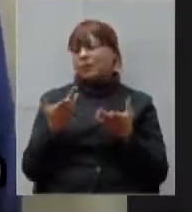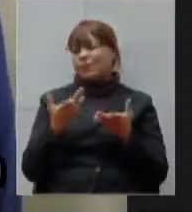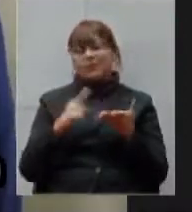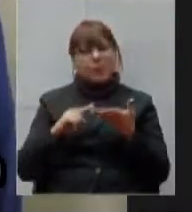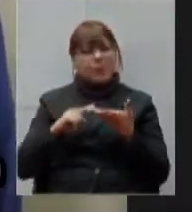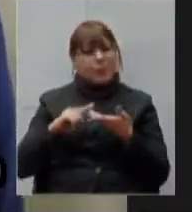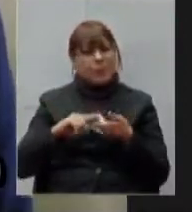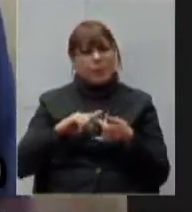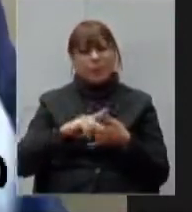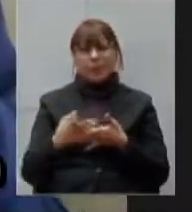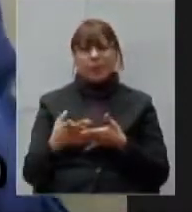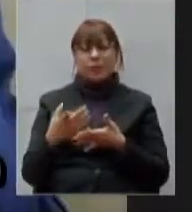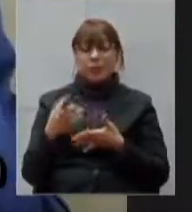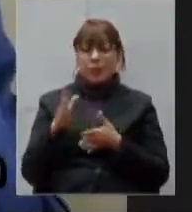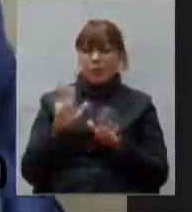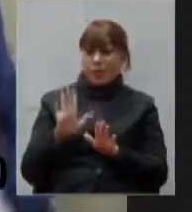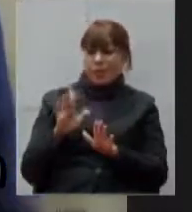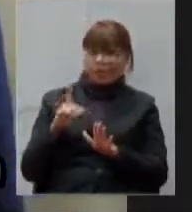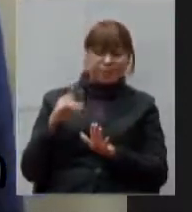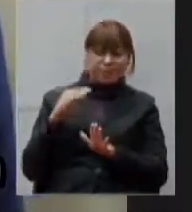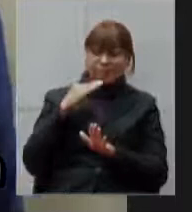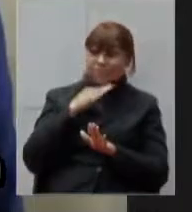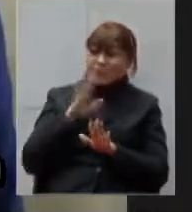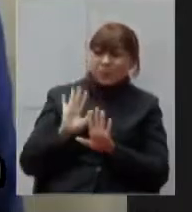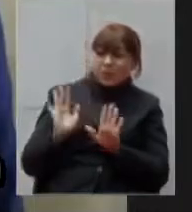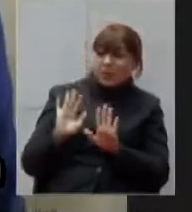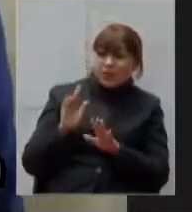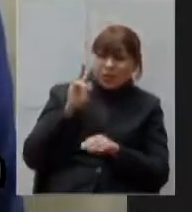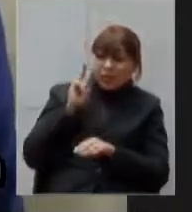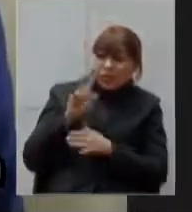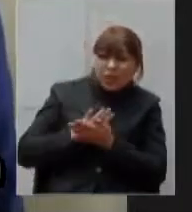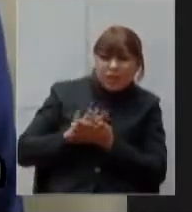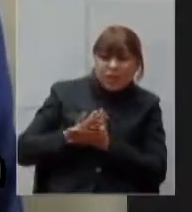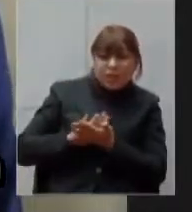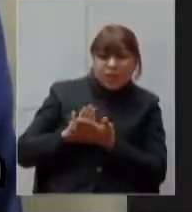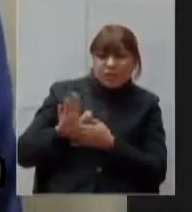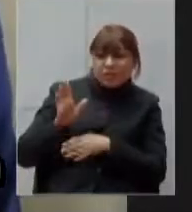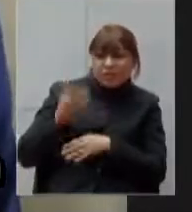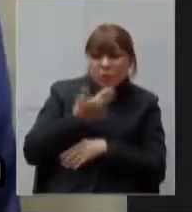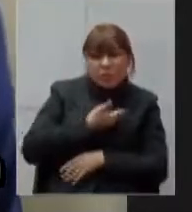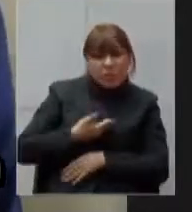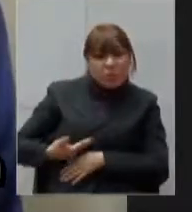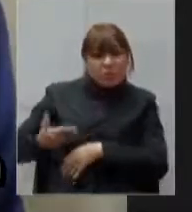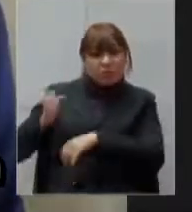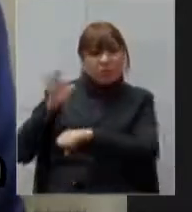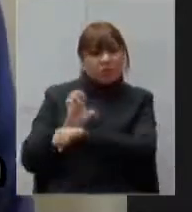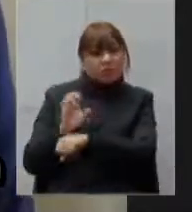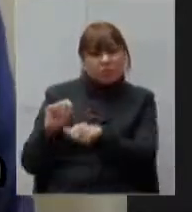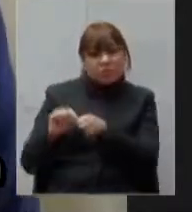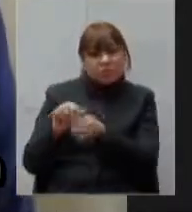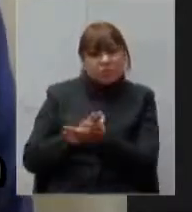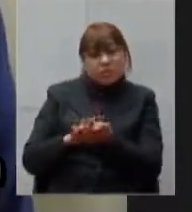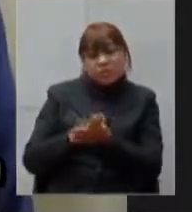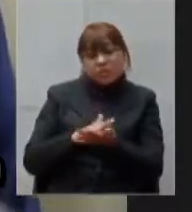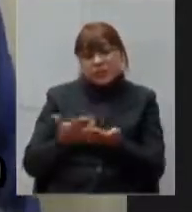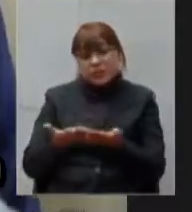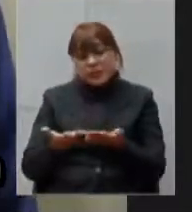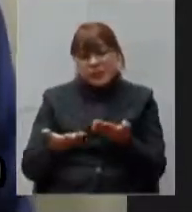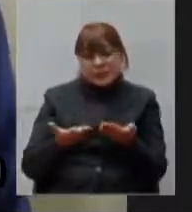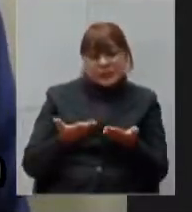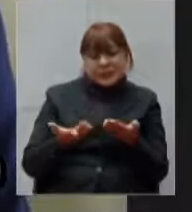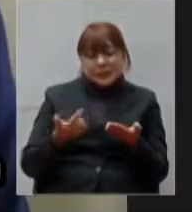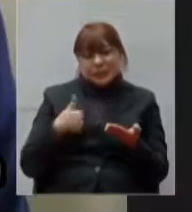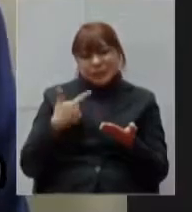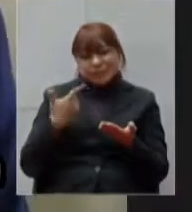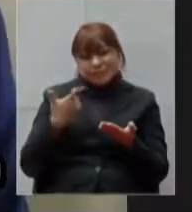gente não viu o governo do Estado promover nada no sentido efetivo e aí eu faço a seguinte